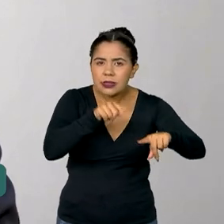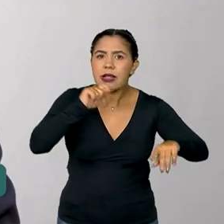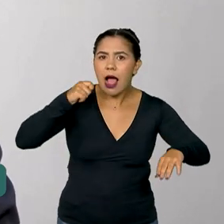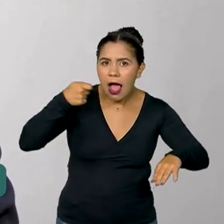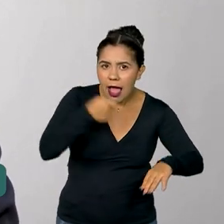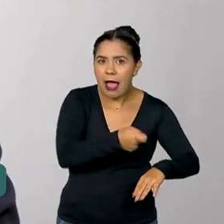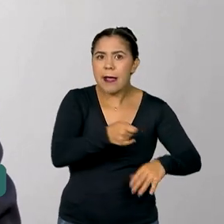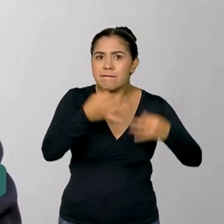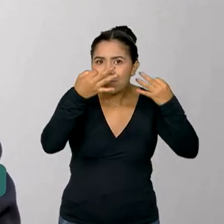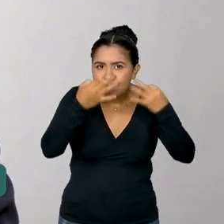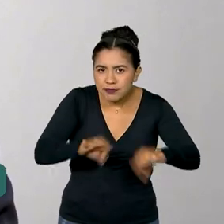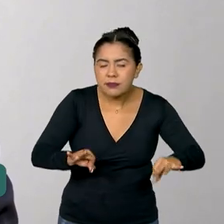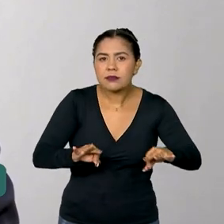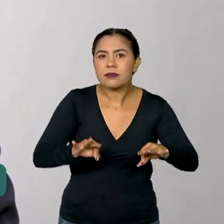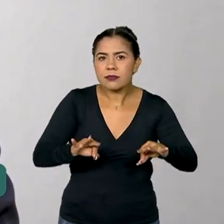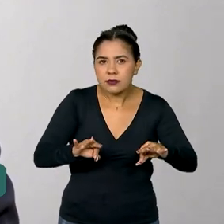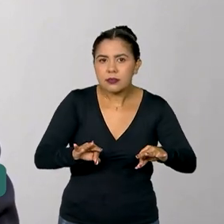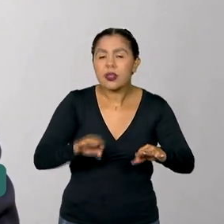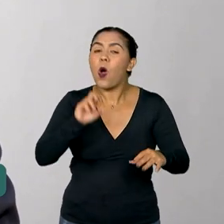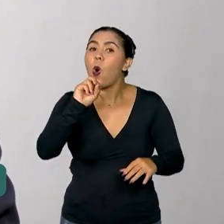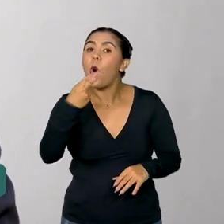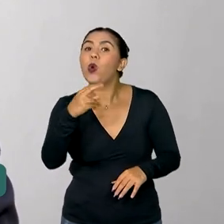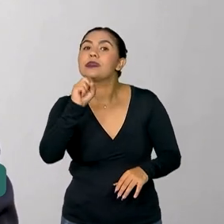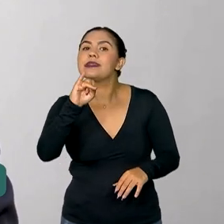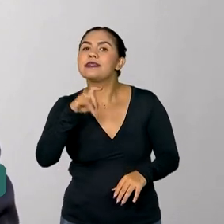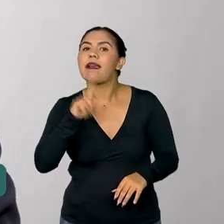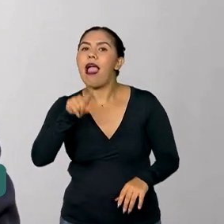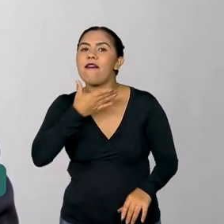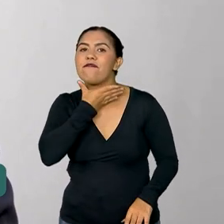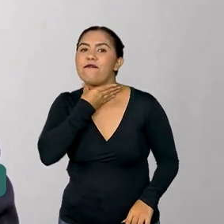usa aquele selo ou se trata-se de um selo falso ou enganoso.